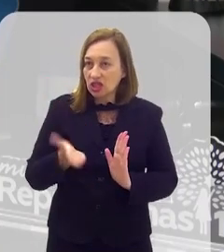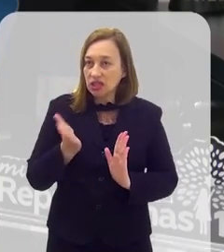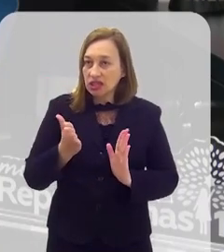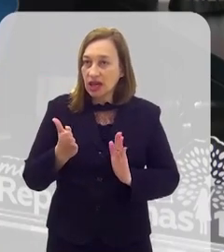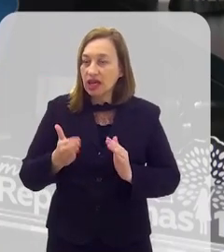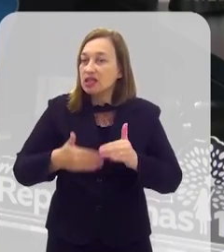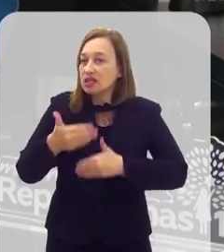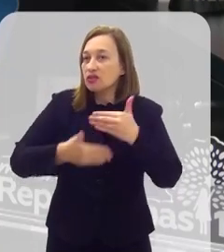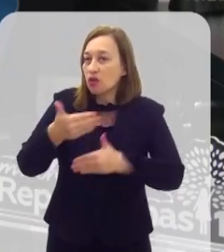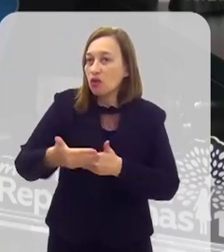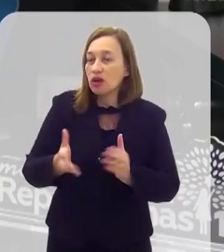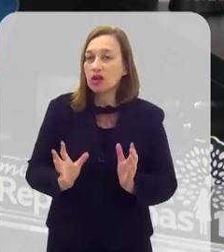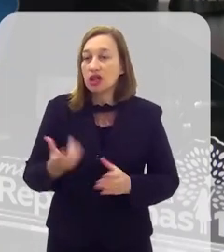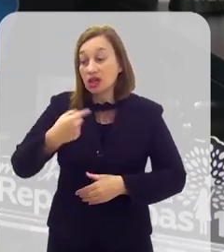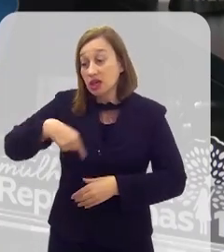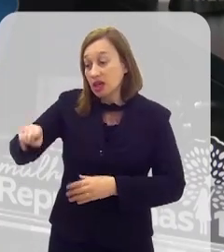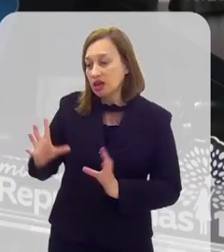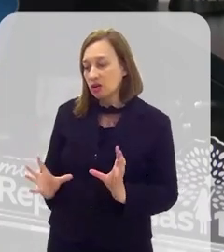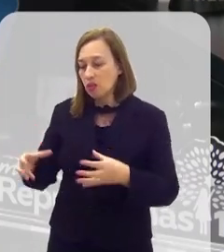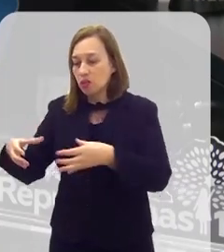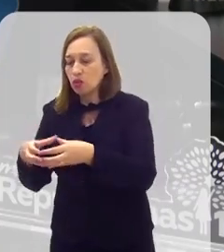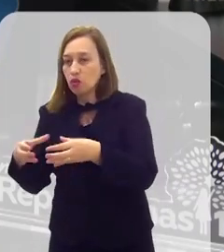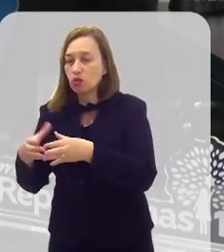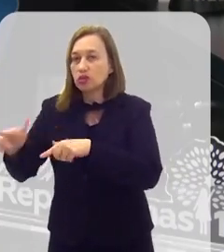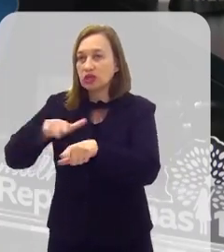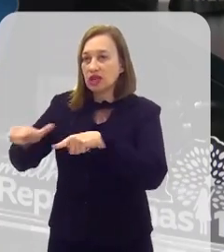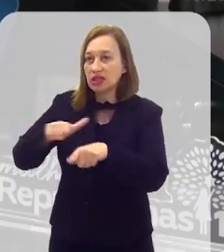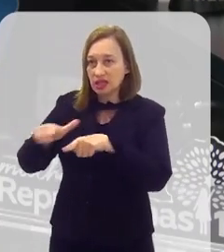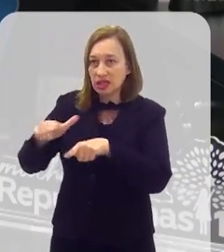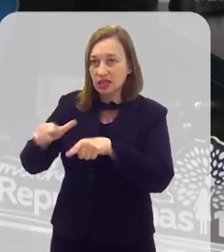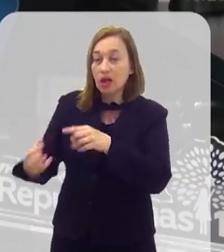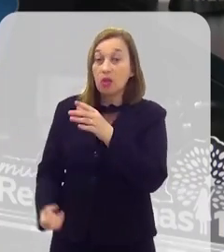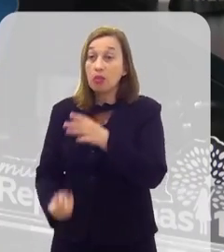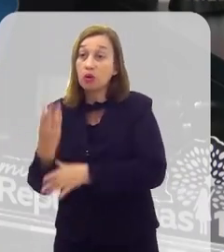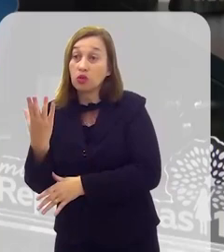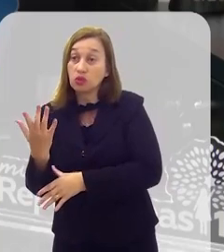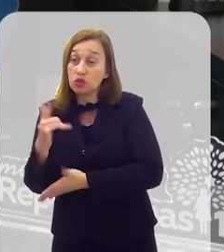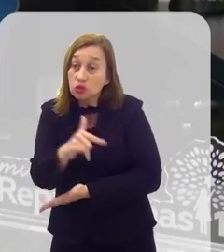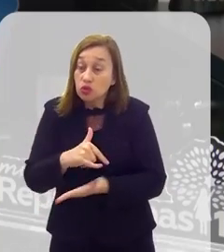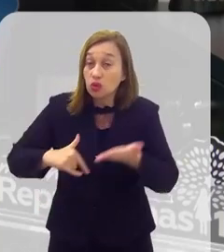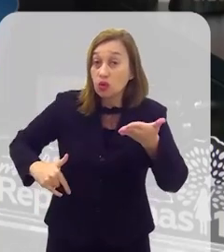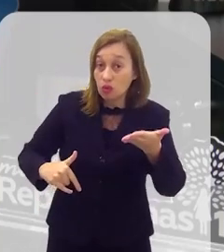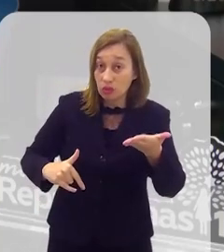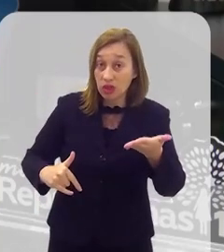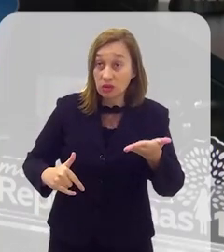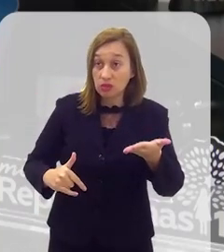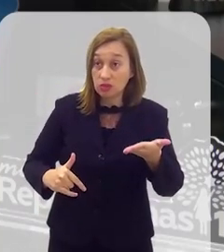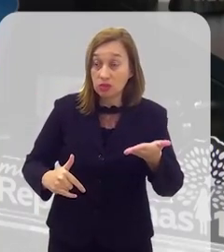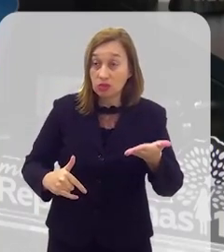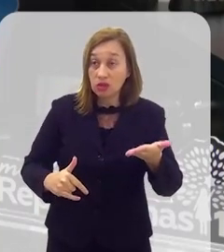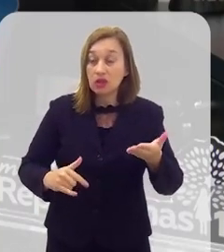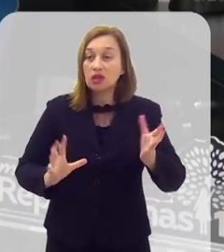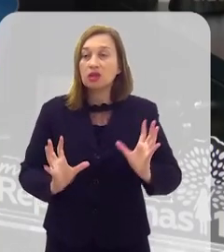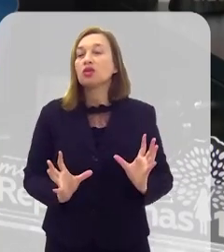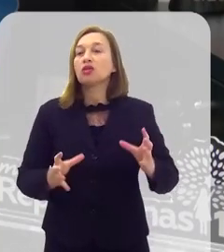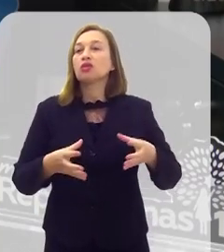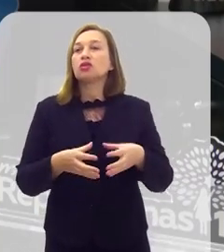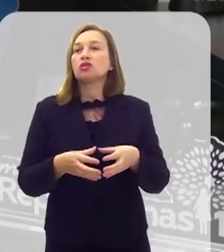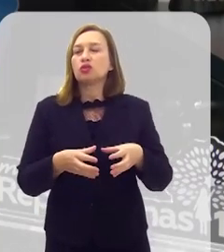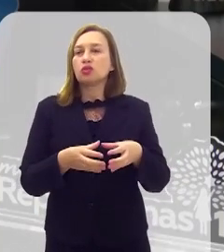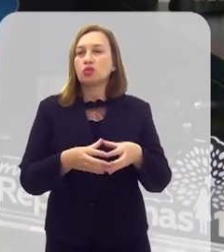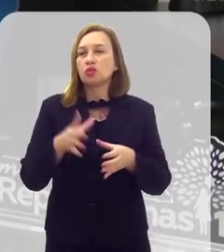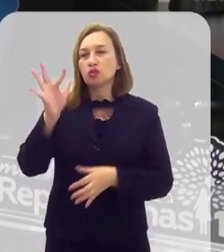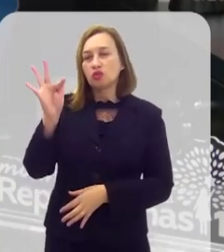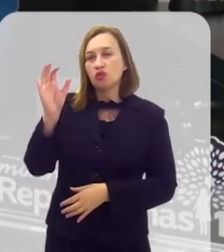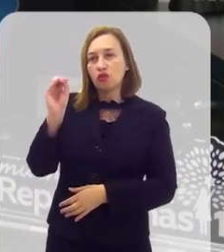contribuição para o grupo de trabalho a técnica produzida a partir dos participantes dessa Câmara Setorial